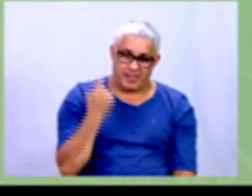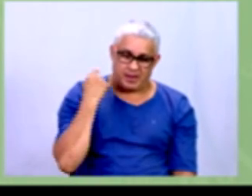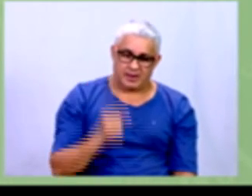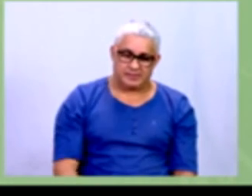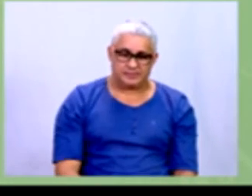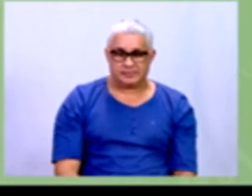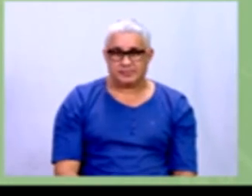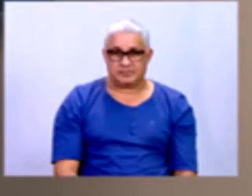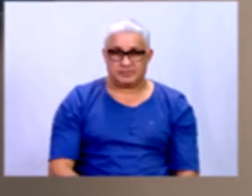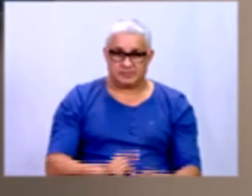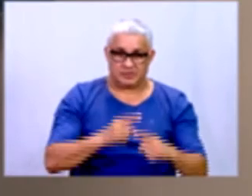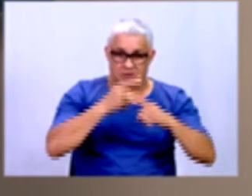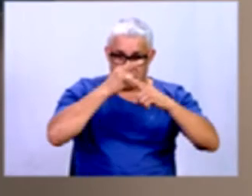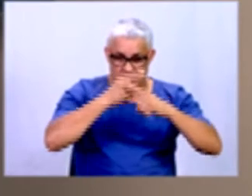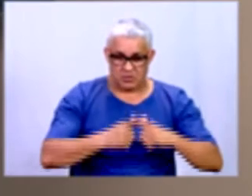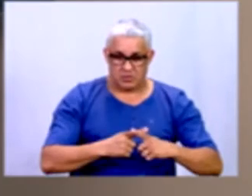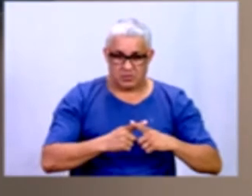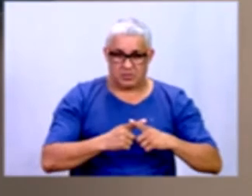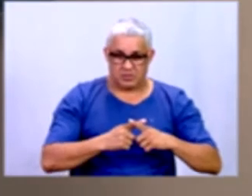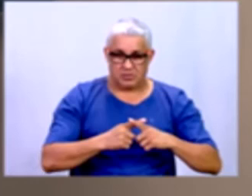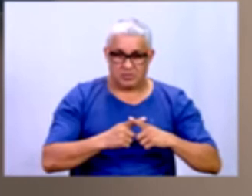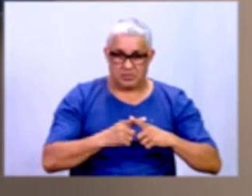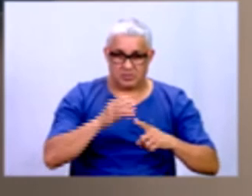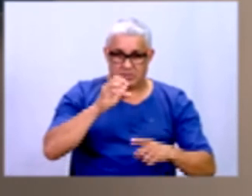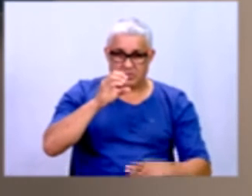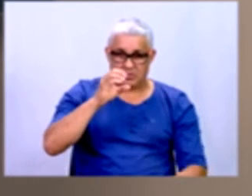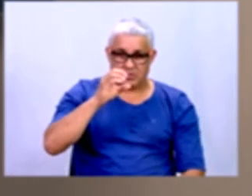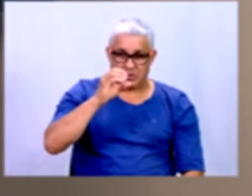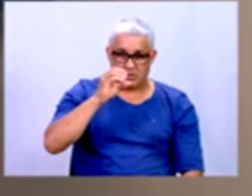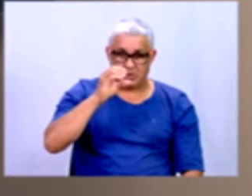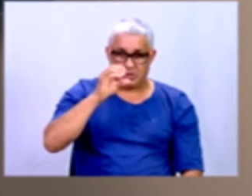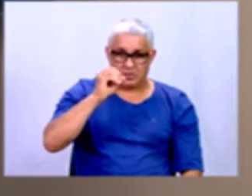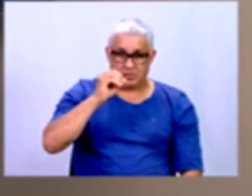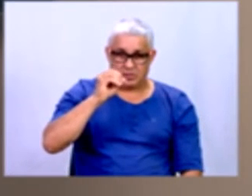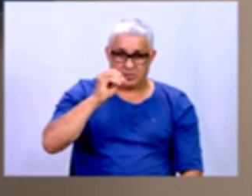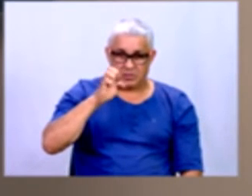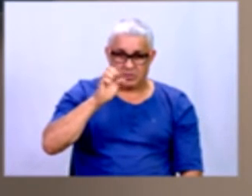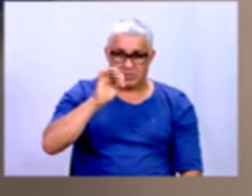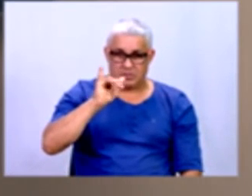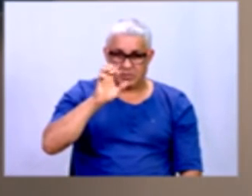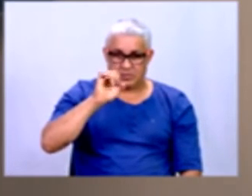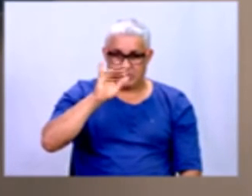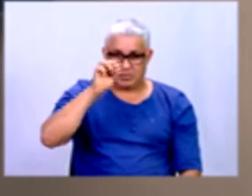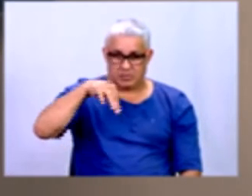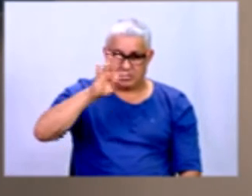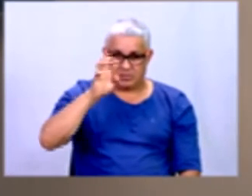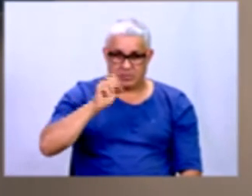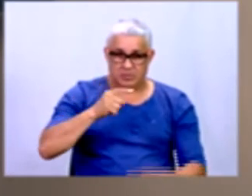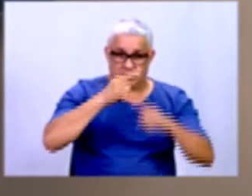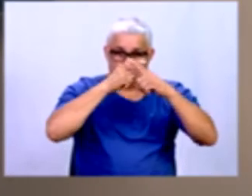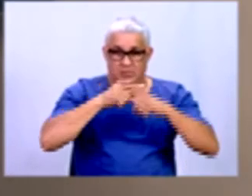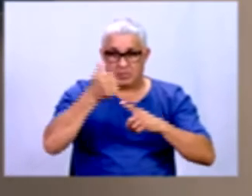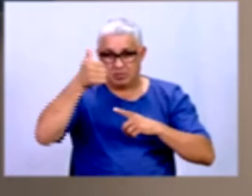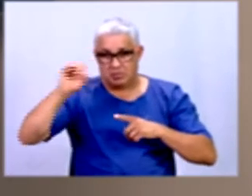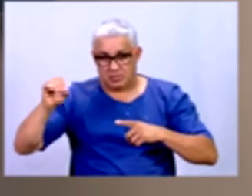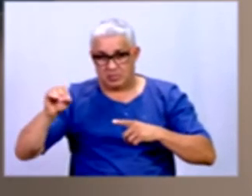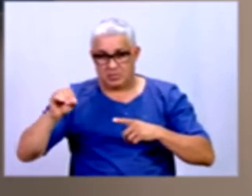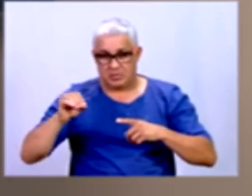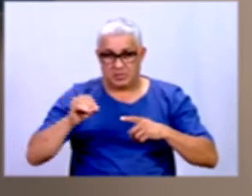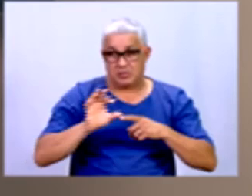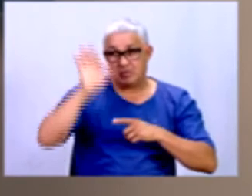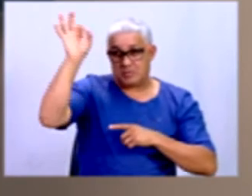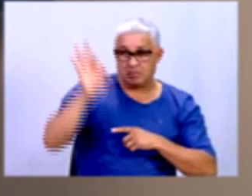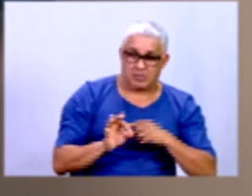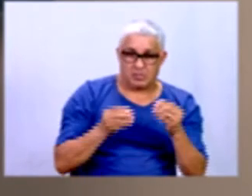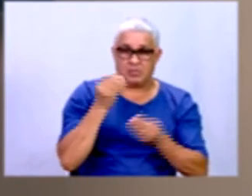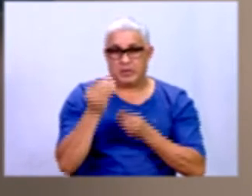a gente multiplica o coeficiente, quando é taxa de evasão escolar, a gente multiplica por 100, porque a gente vê em modo de percentual,